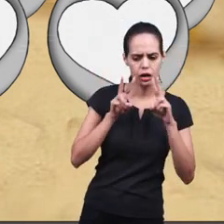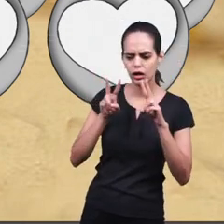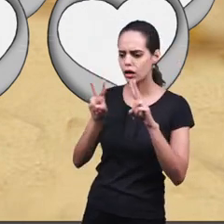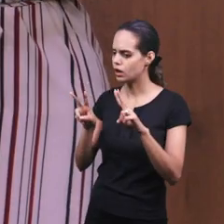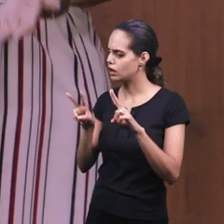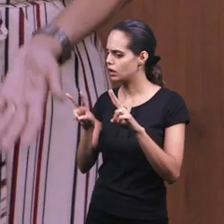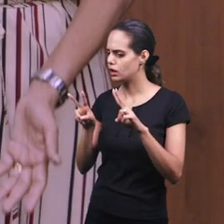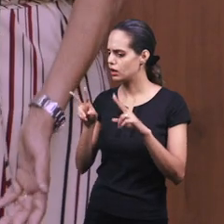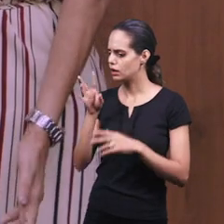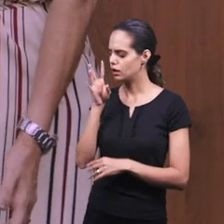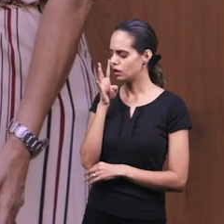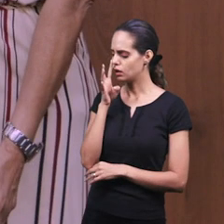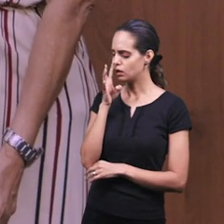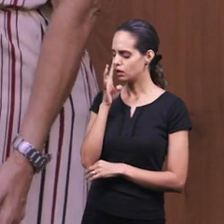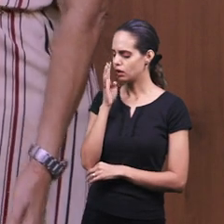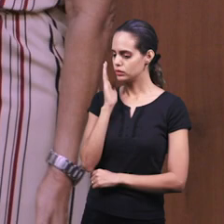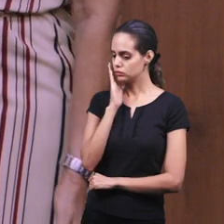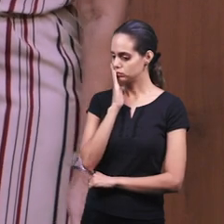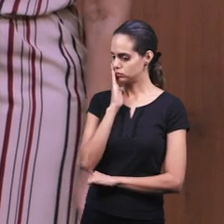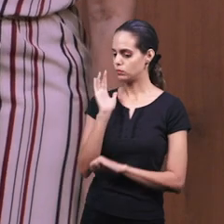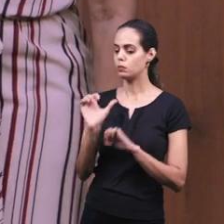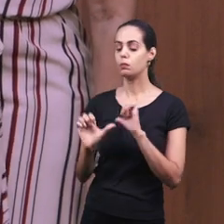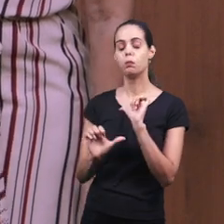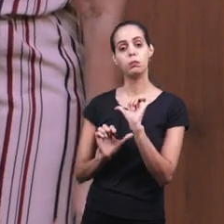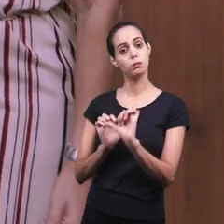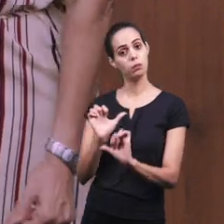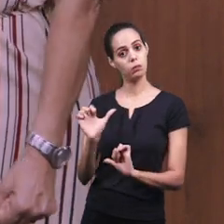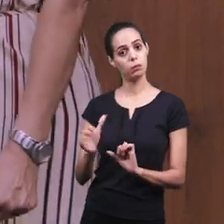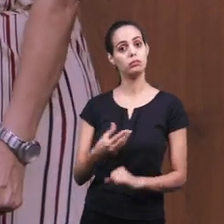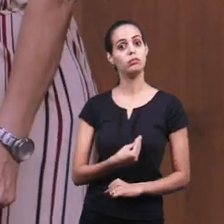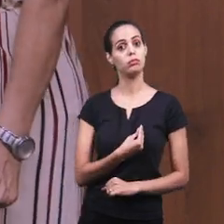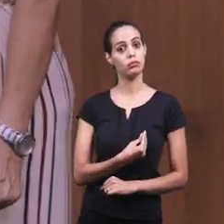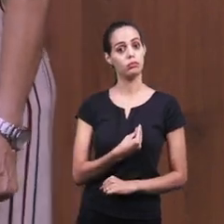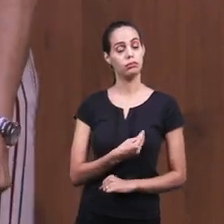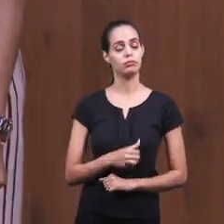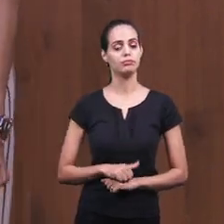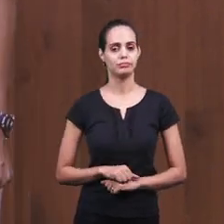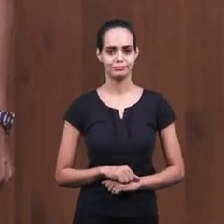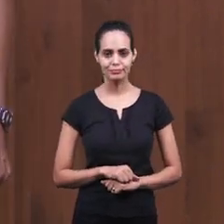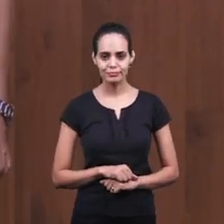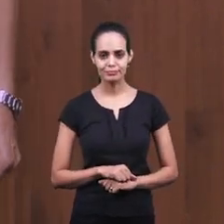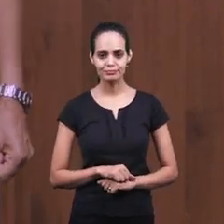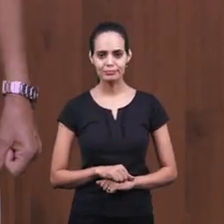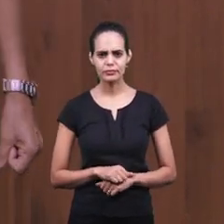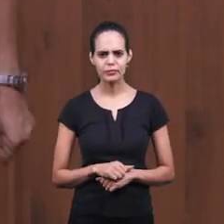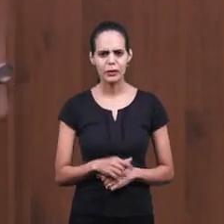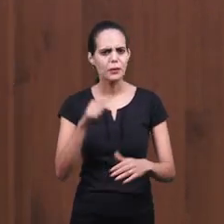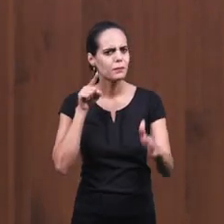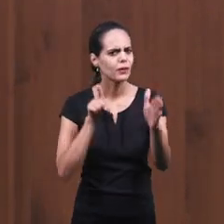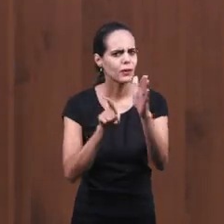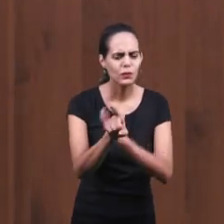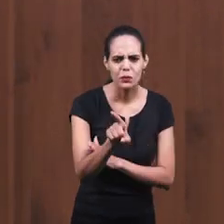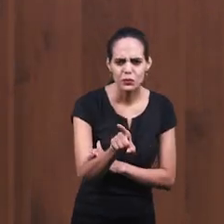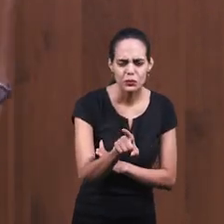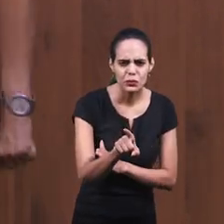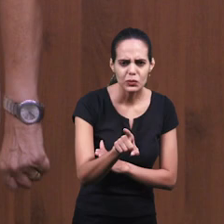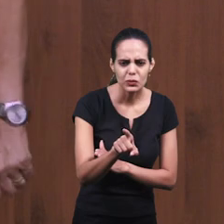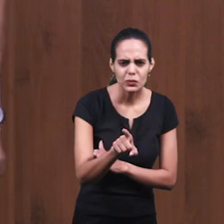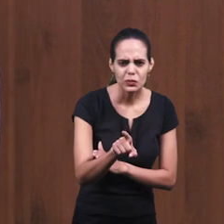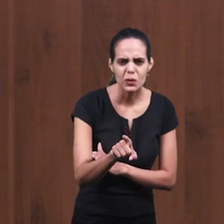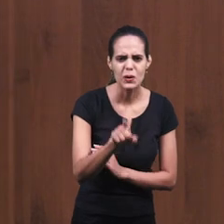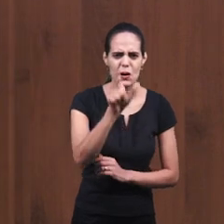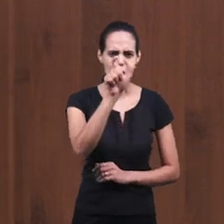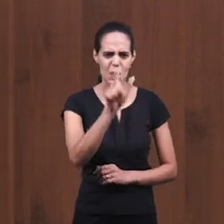Com aquela mudança de Saulo Um homem como Saulo Eu pergunto a vocês